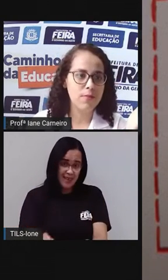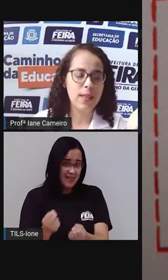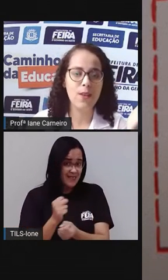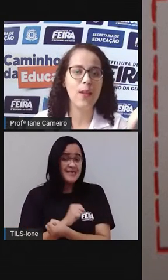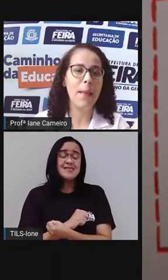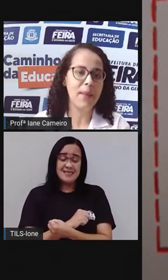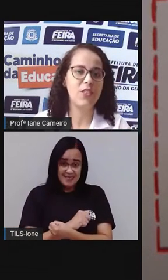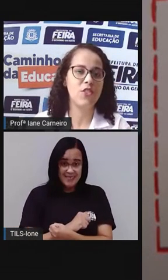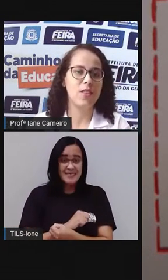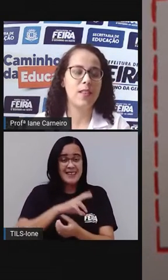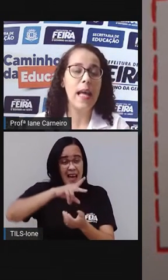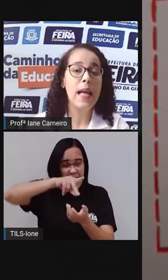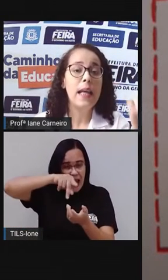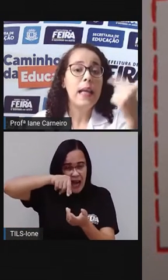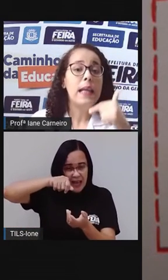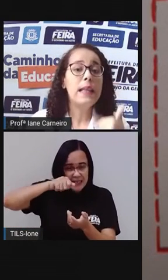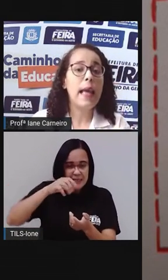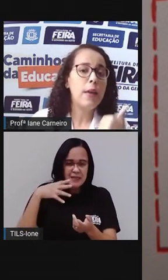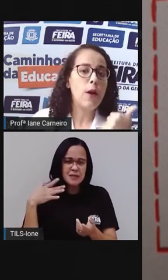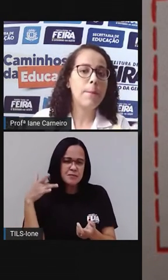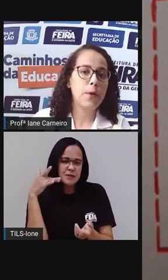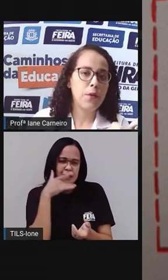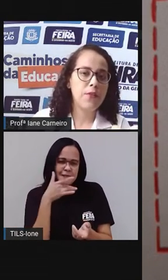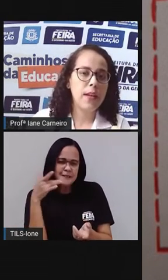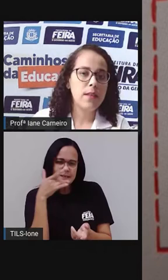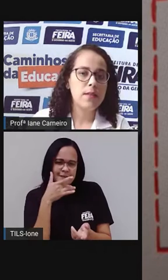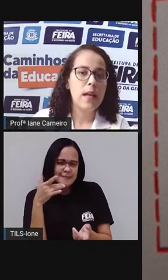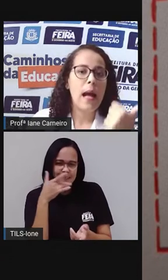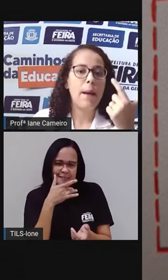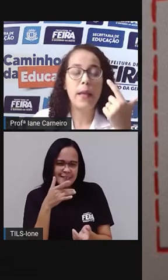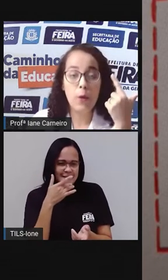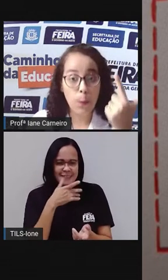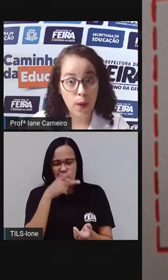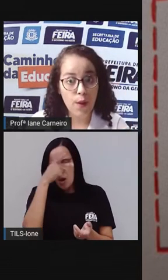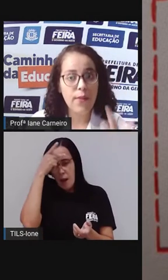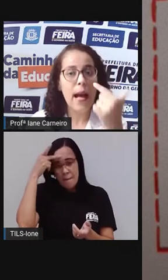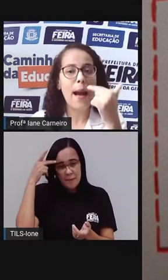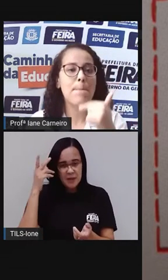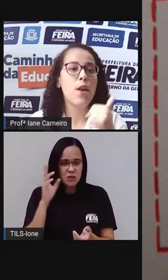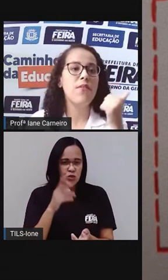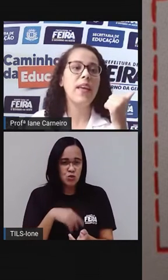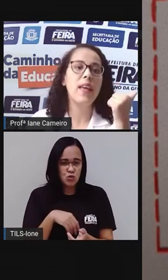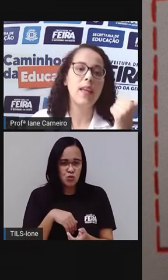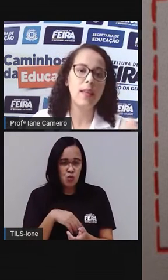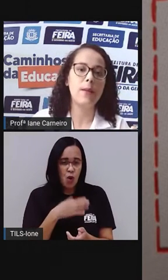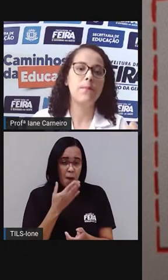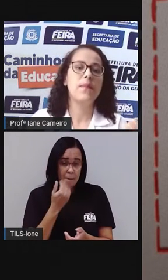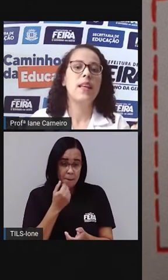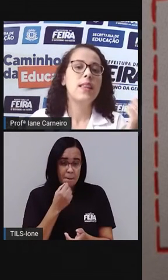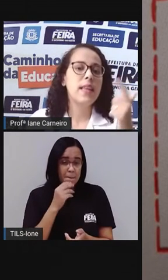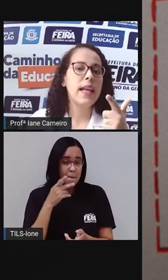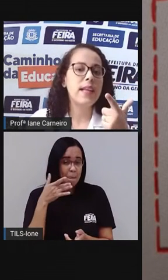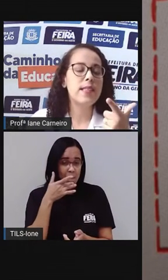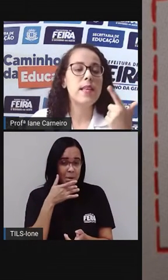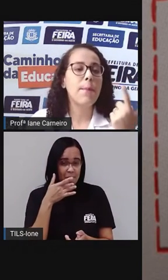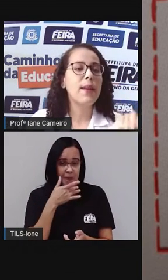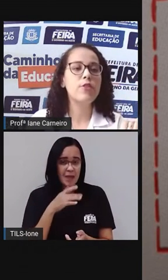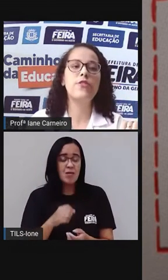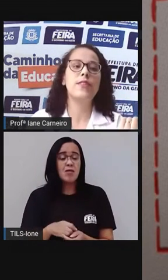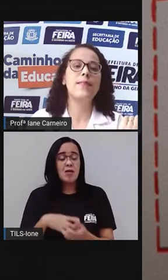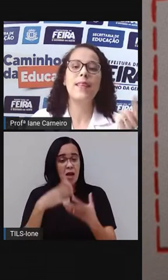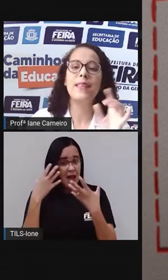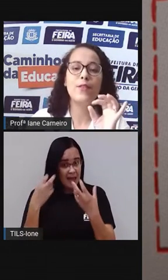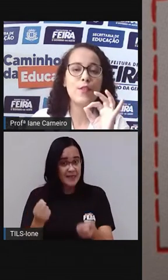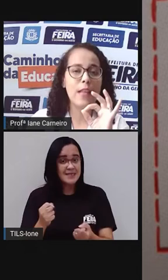limão, tranquilamente, né? Quem o aprova, quem o prova, aprova e ri. Tem casquinha